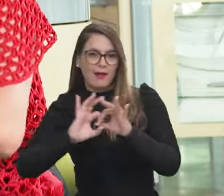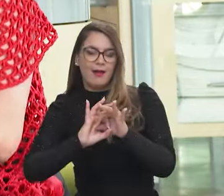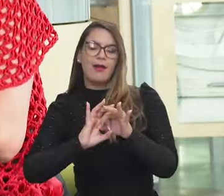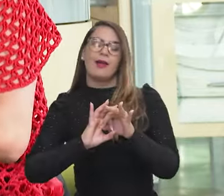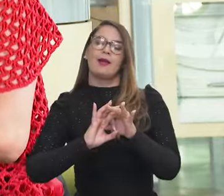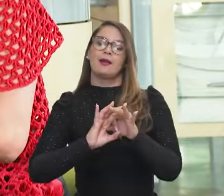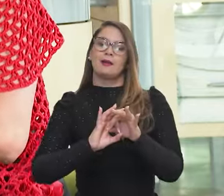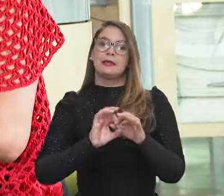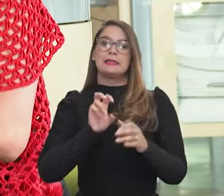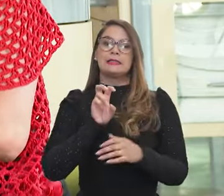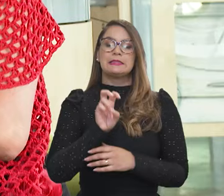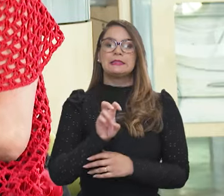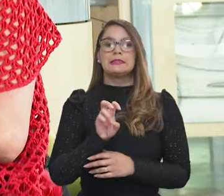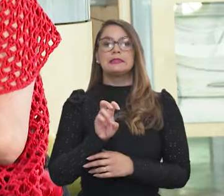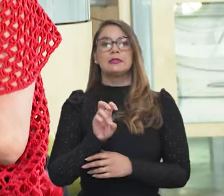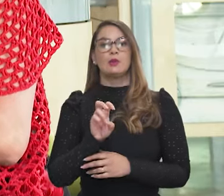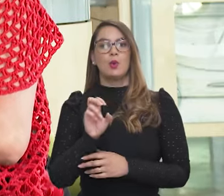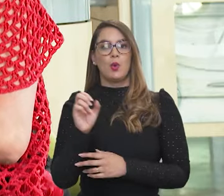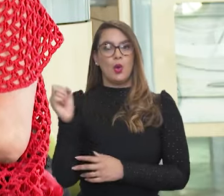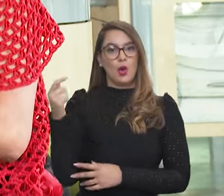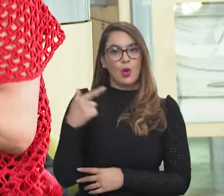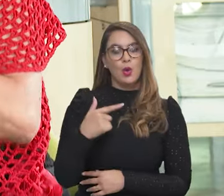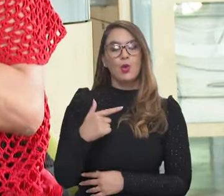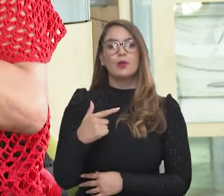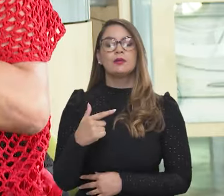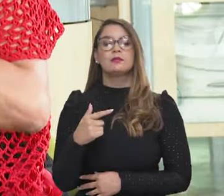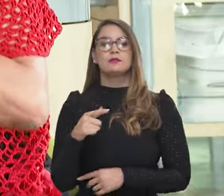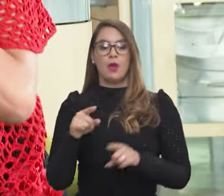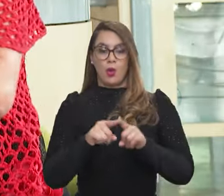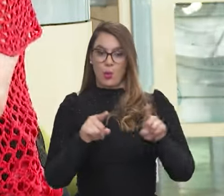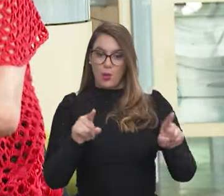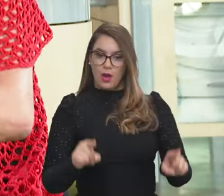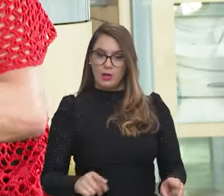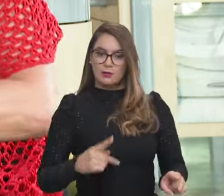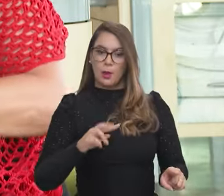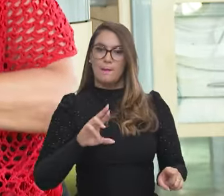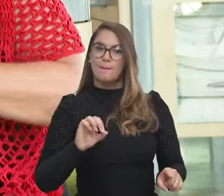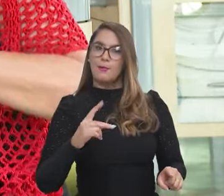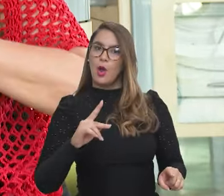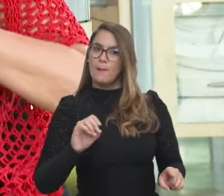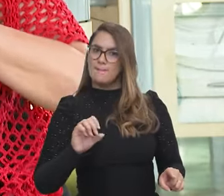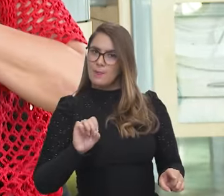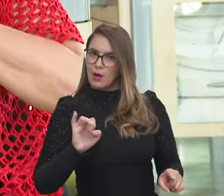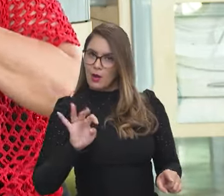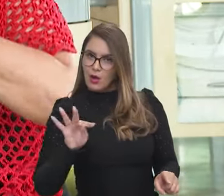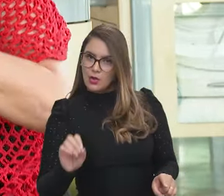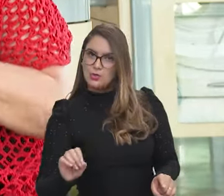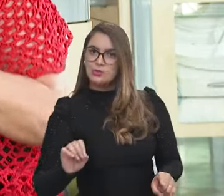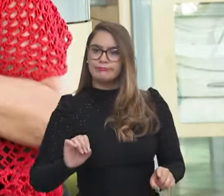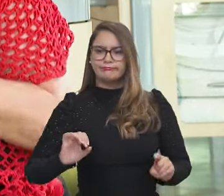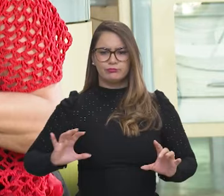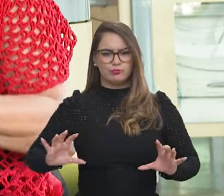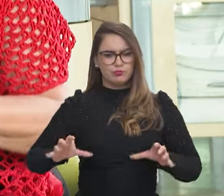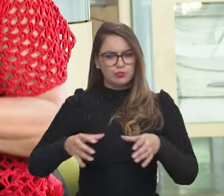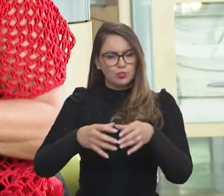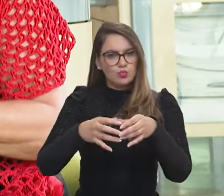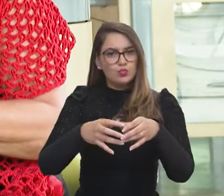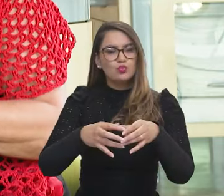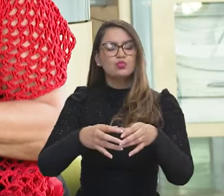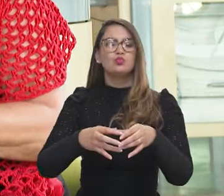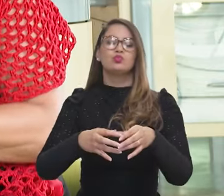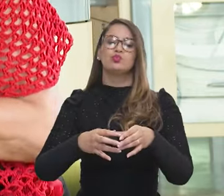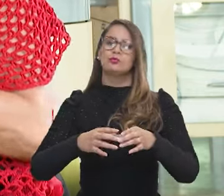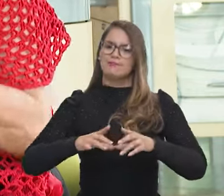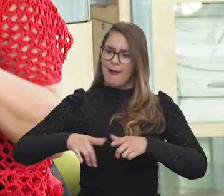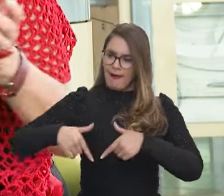ser ligado ao síncrotão de luz, o reator multipropósito, né? E esse conjunto de